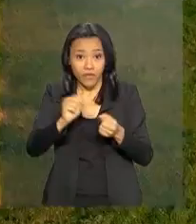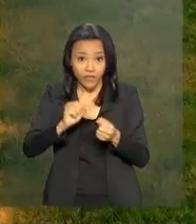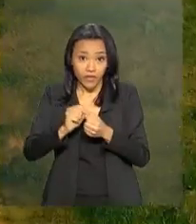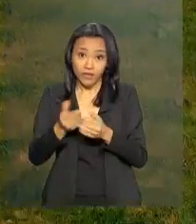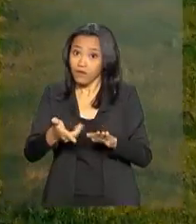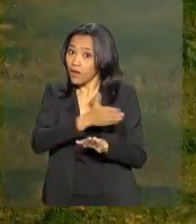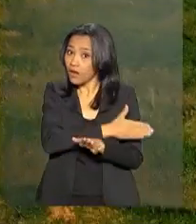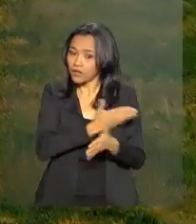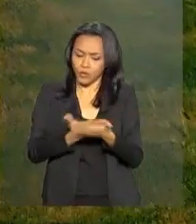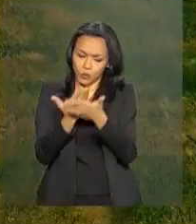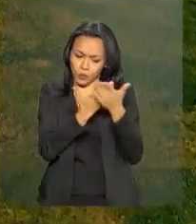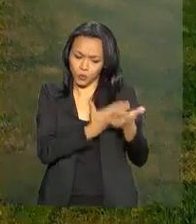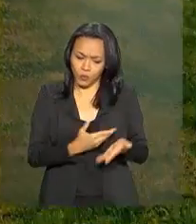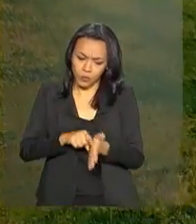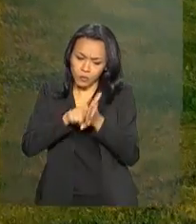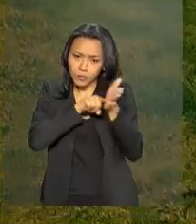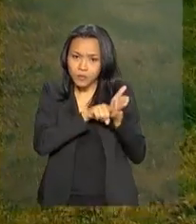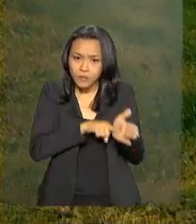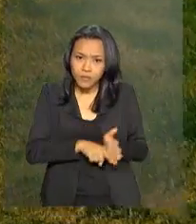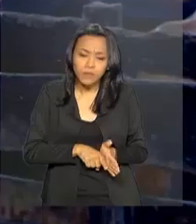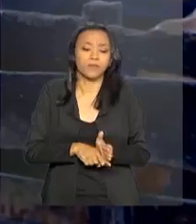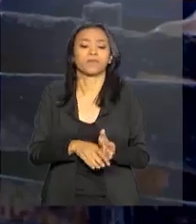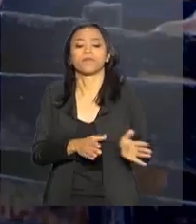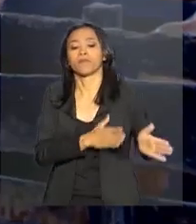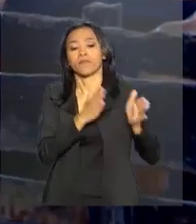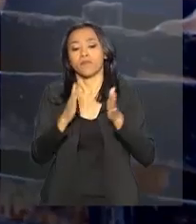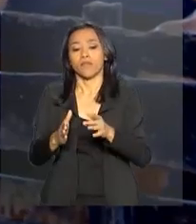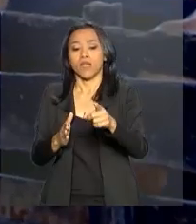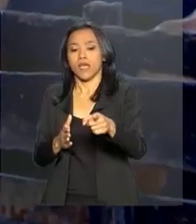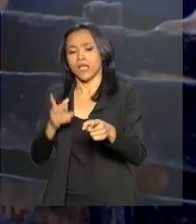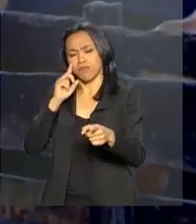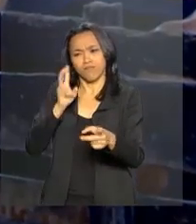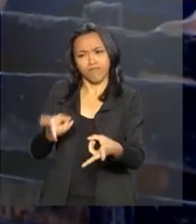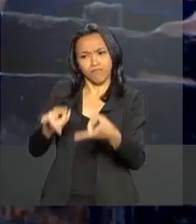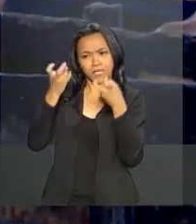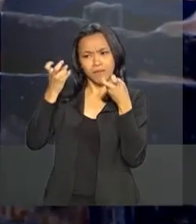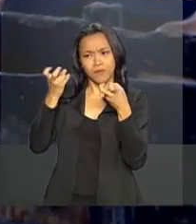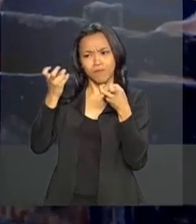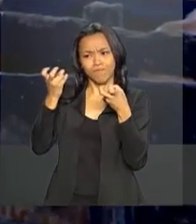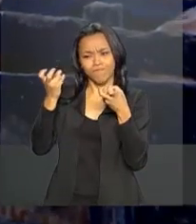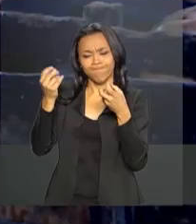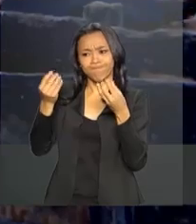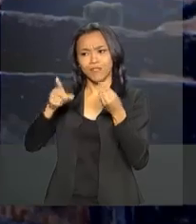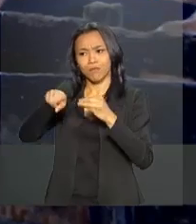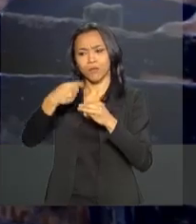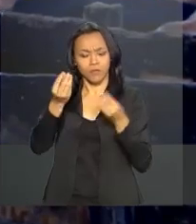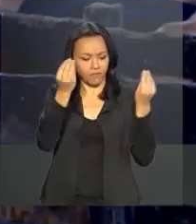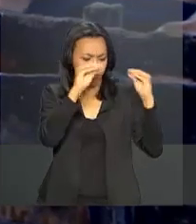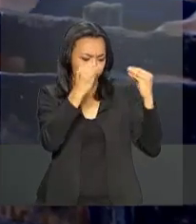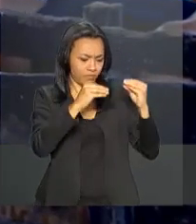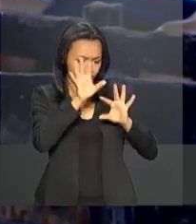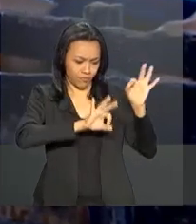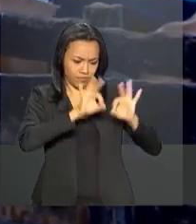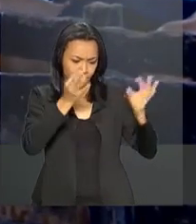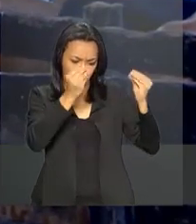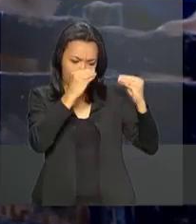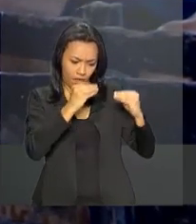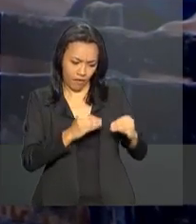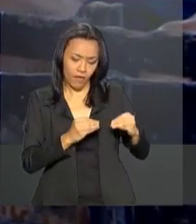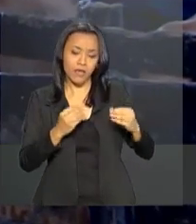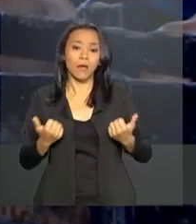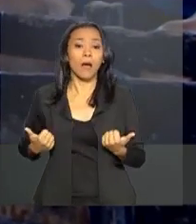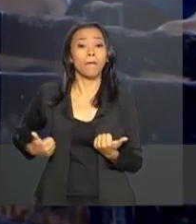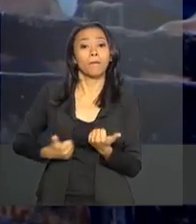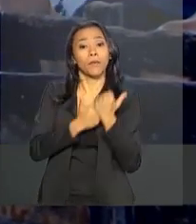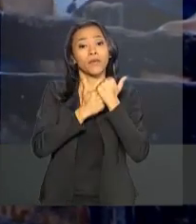estudos. Com o resultado desse diagnóstico, gente elaborou um plano junto com a EMATER, Empresa de Assistência